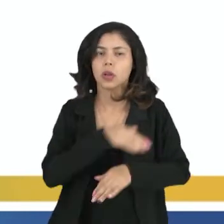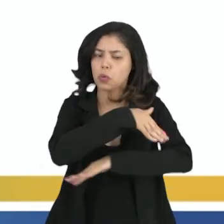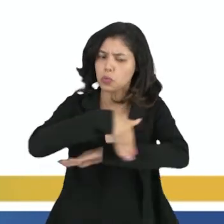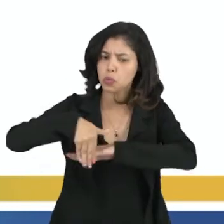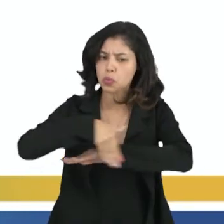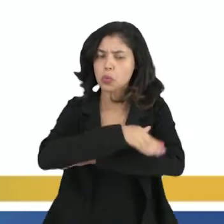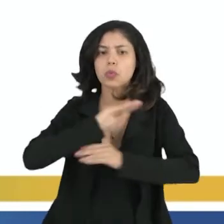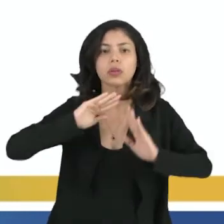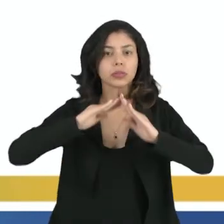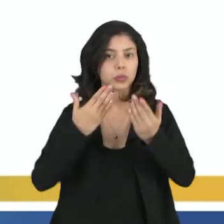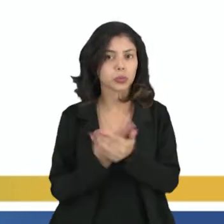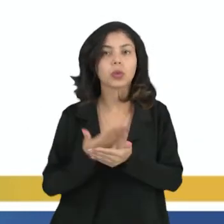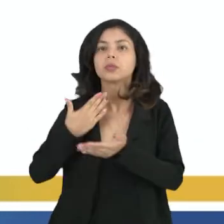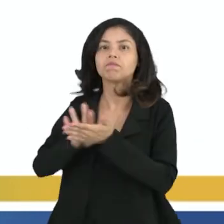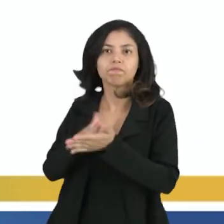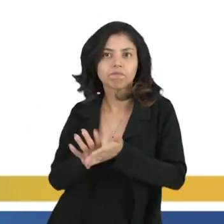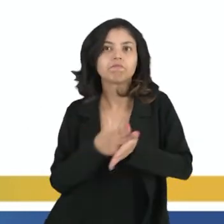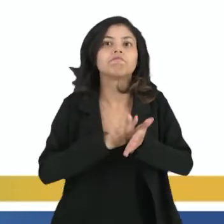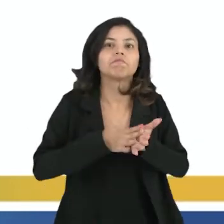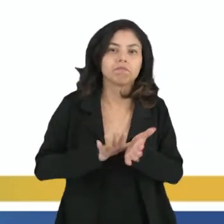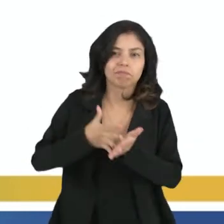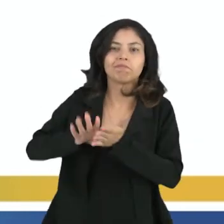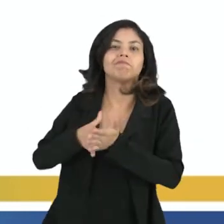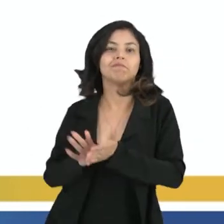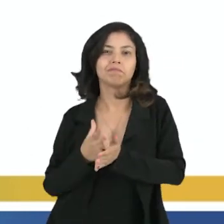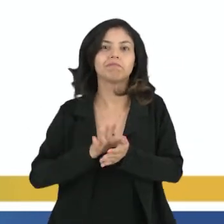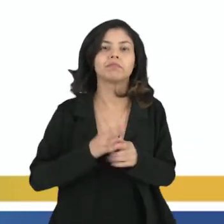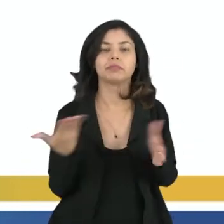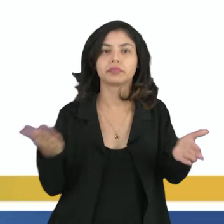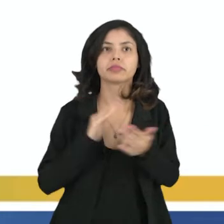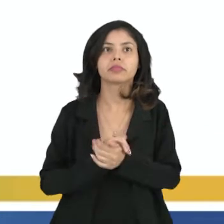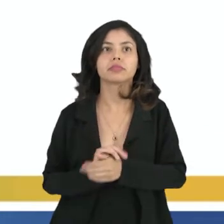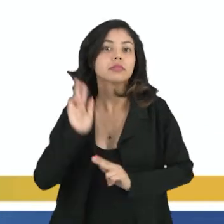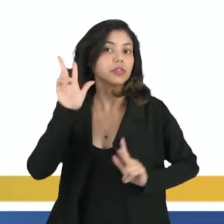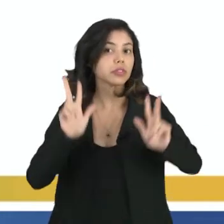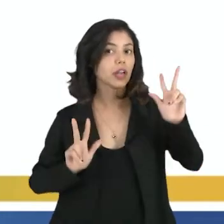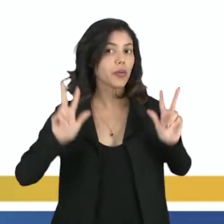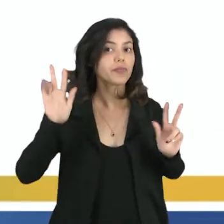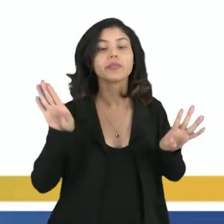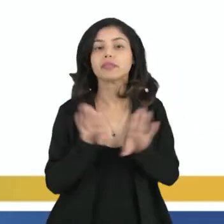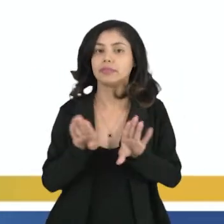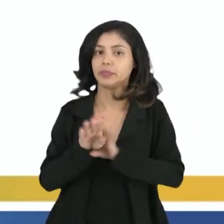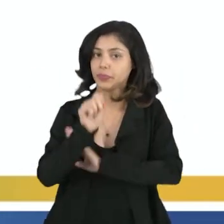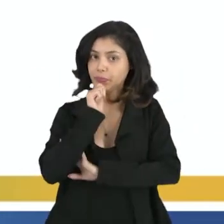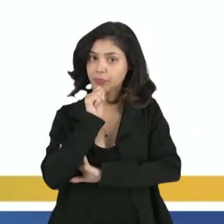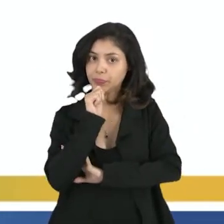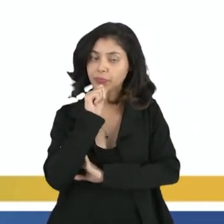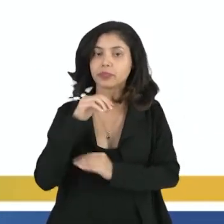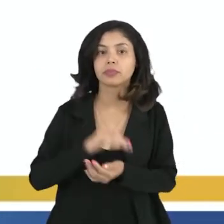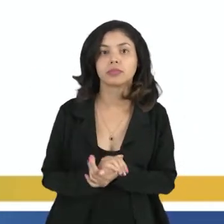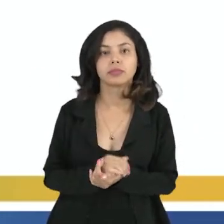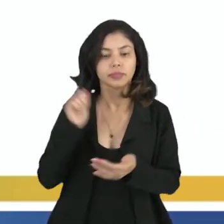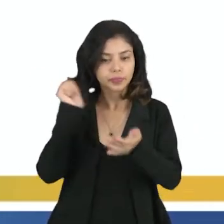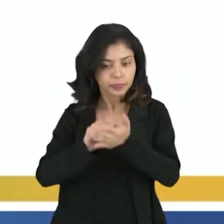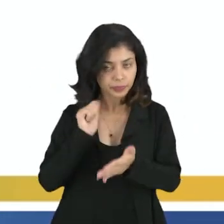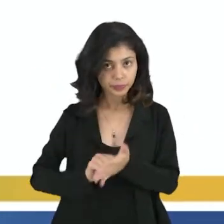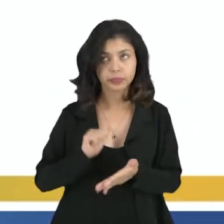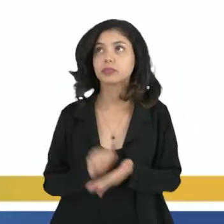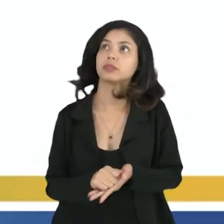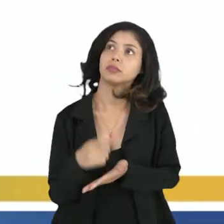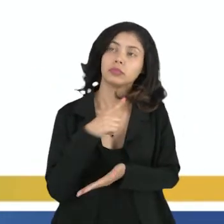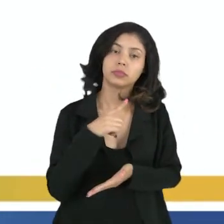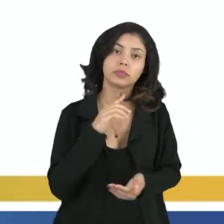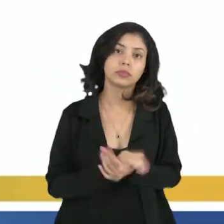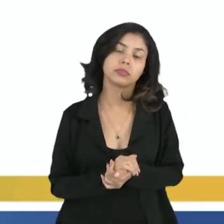rua, as escolas de samba. Então, o carnaval, apesar da gente ter resistos, né? A gente